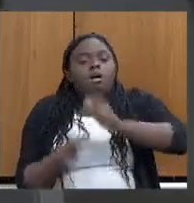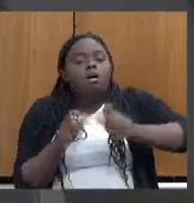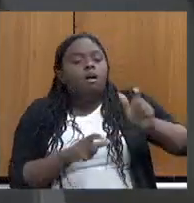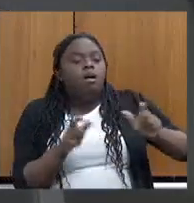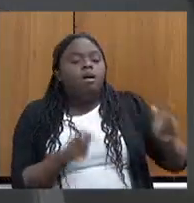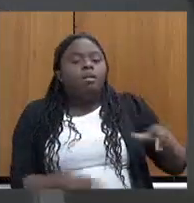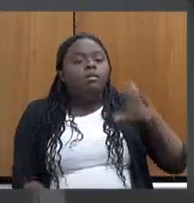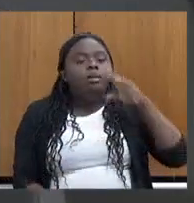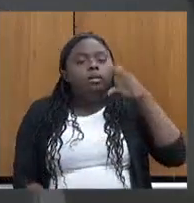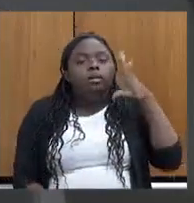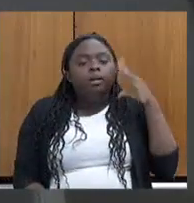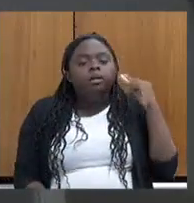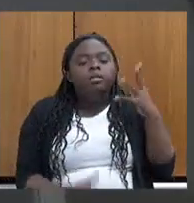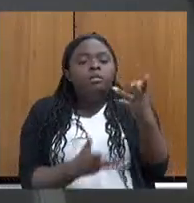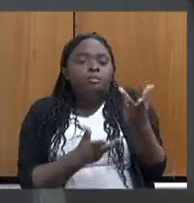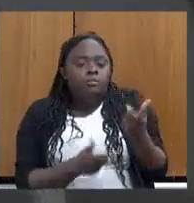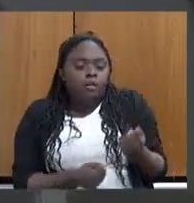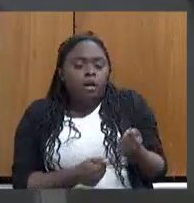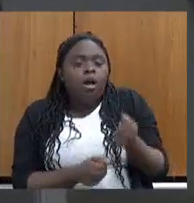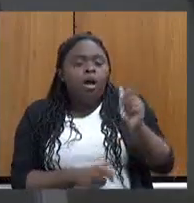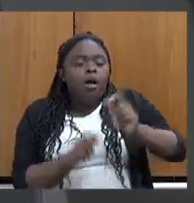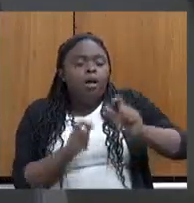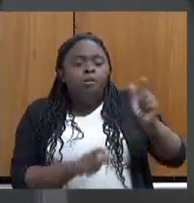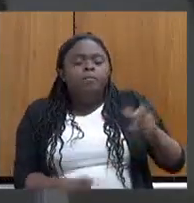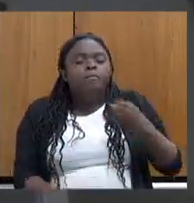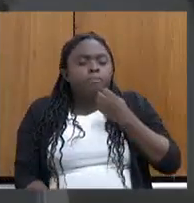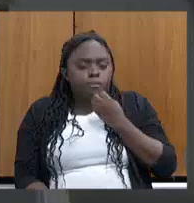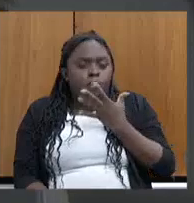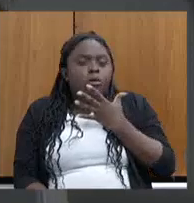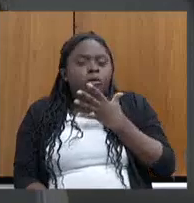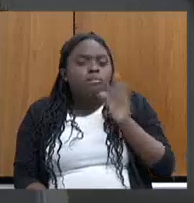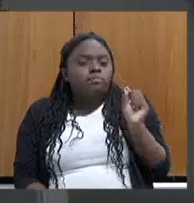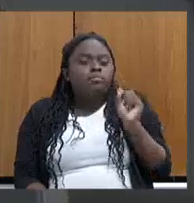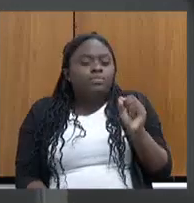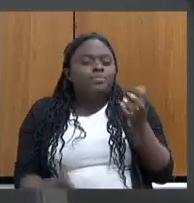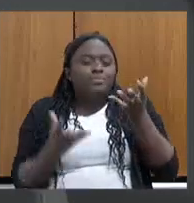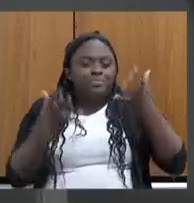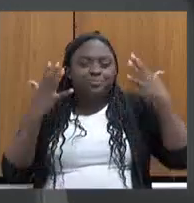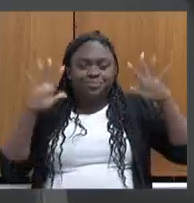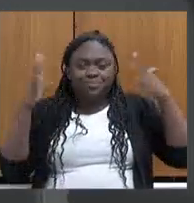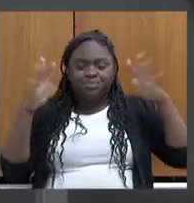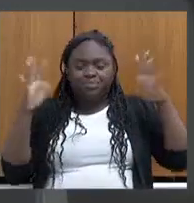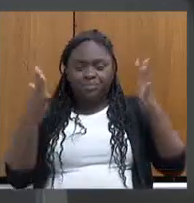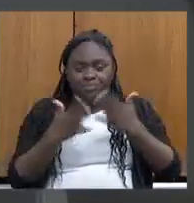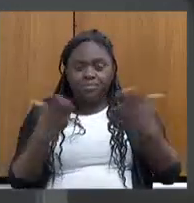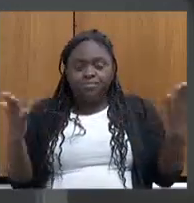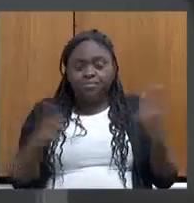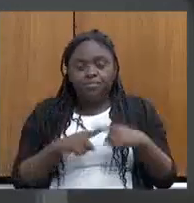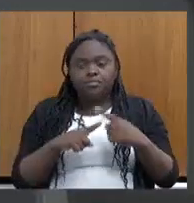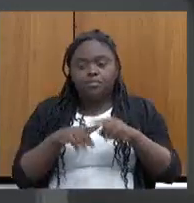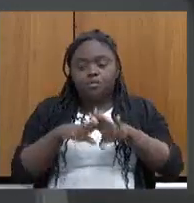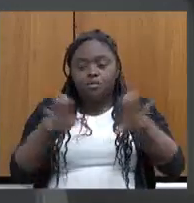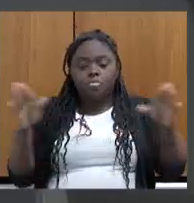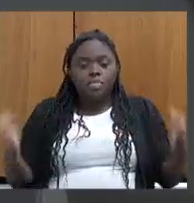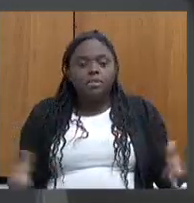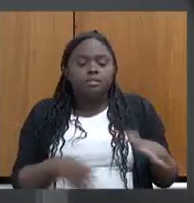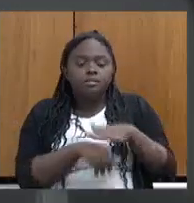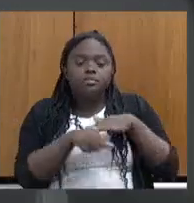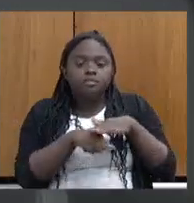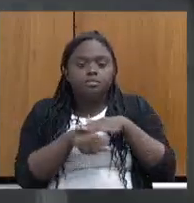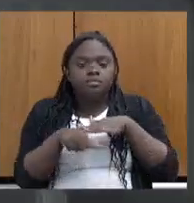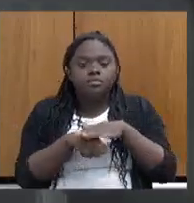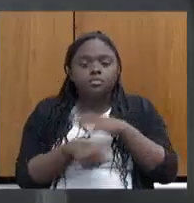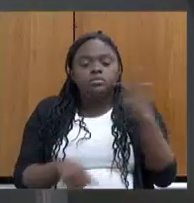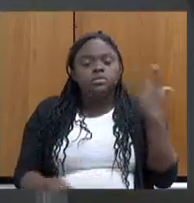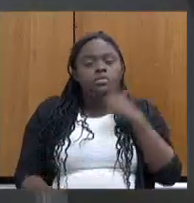atender, os casos bem-sucedidos, e aqui eu quero parabenizar, porque a mesa de diálogo tem conseguido respostas